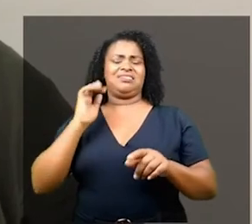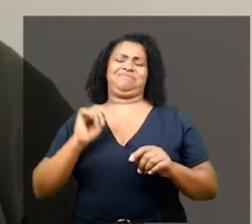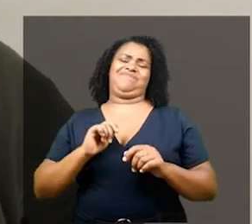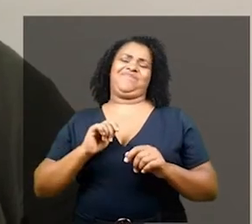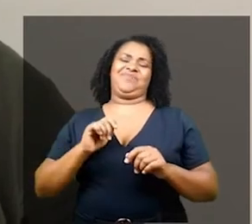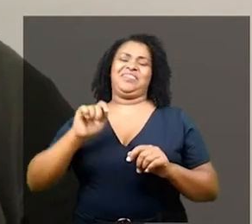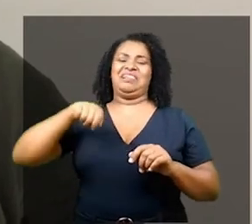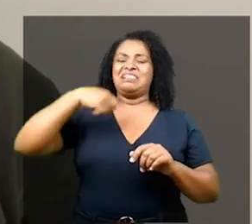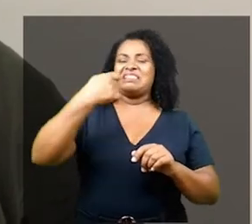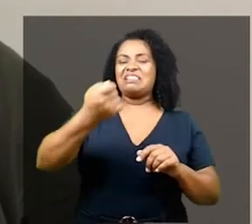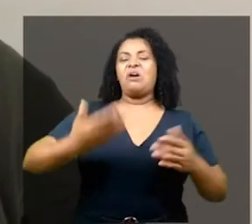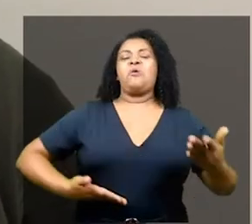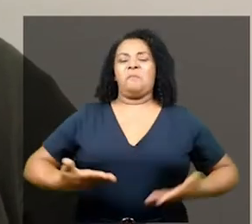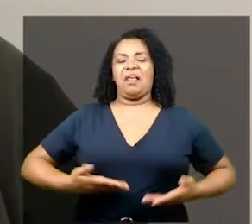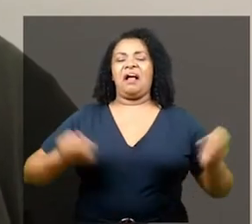pratos.